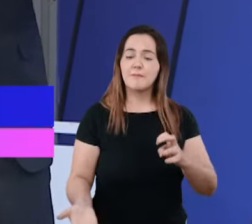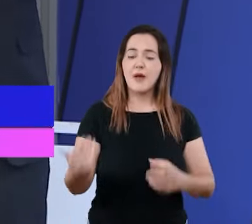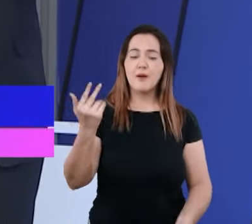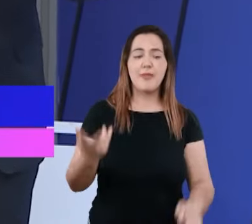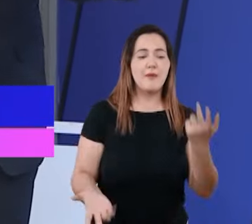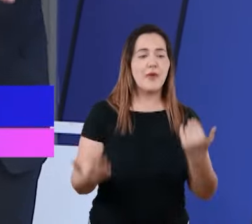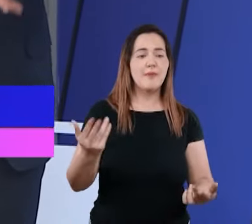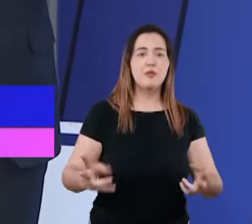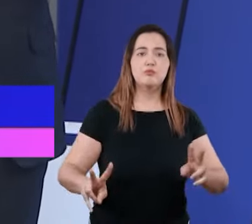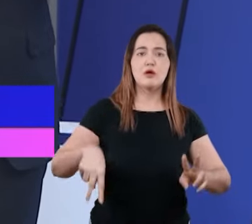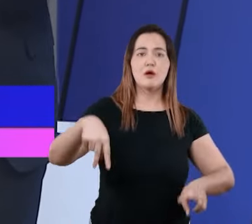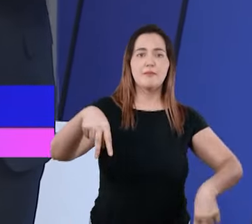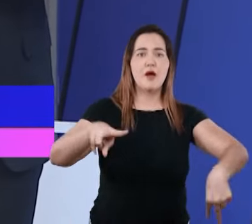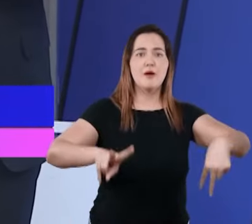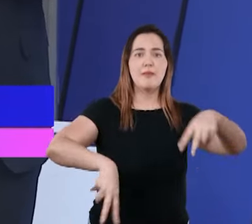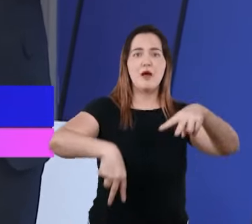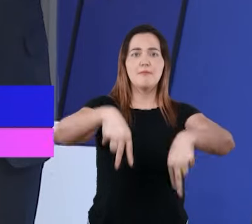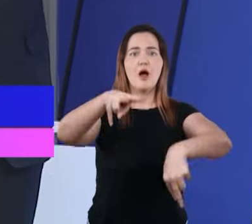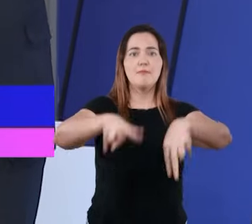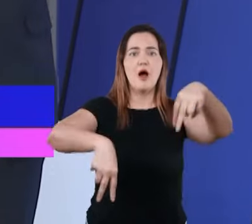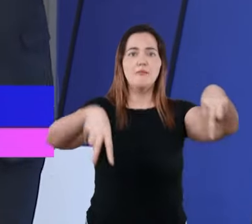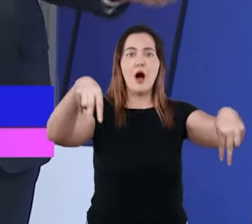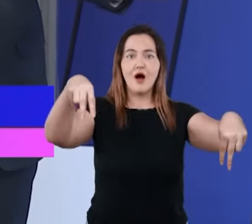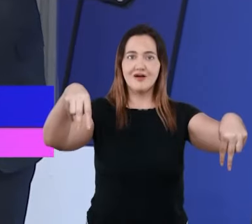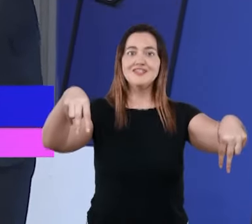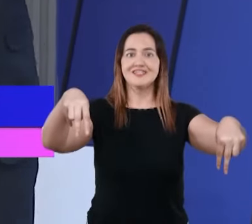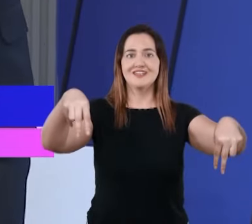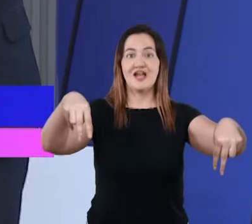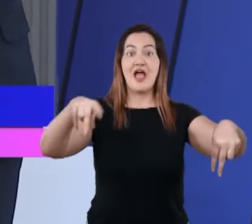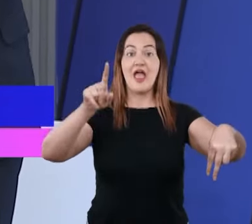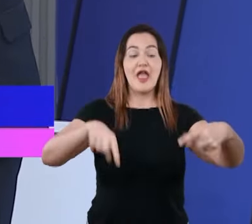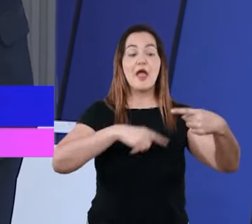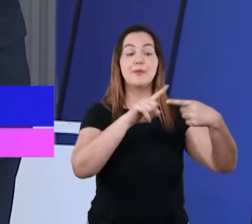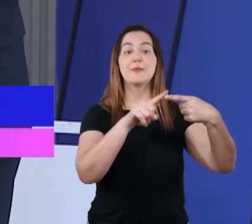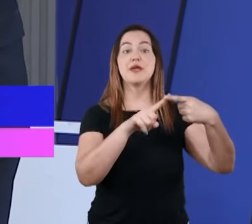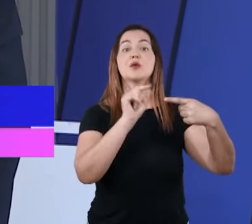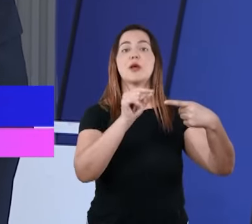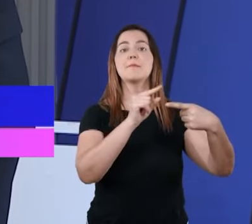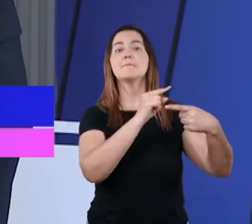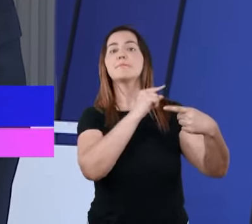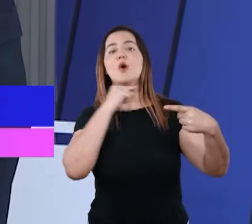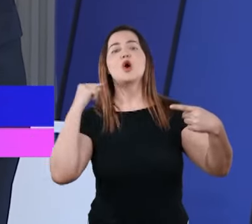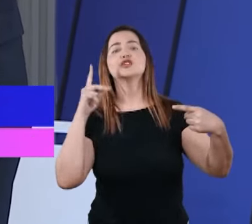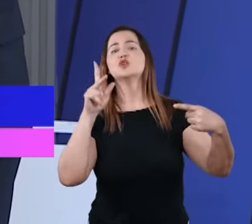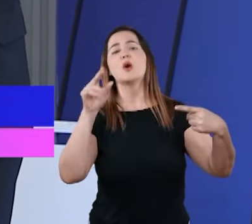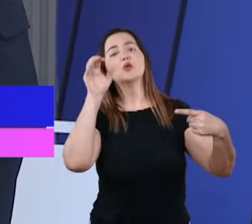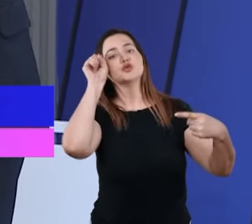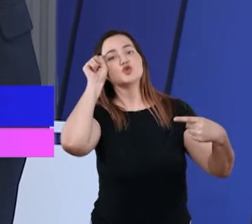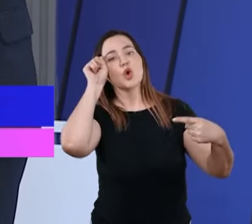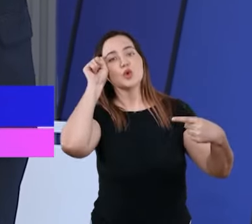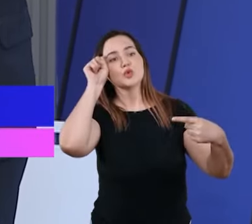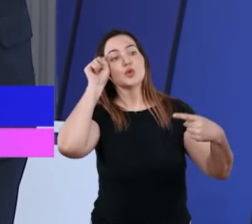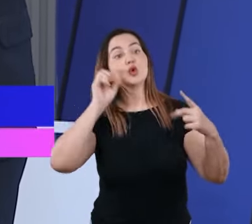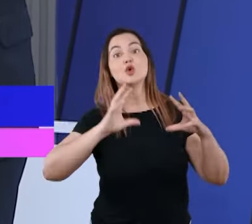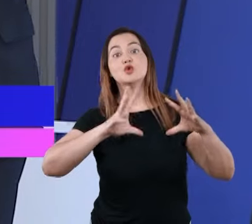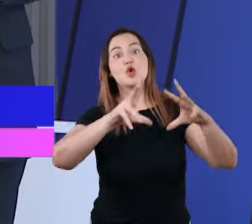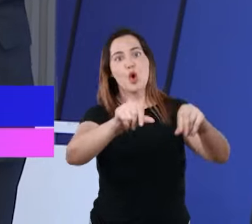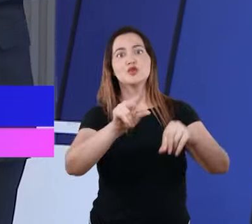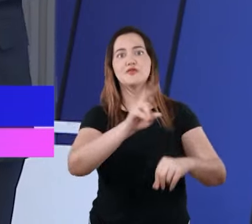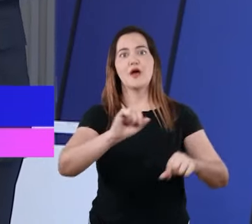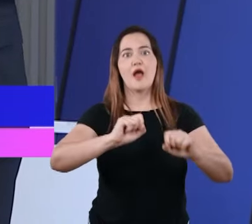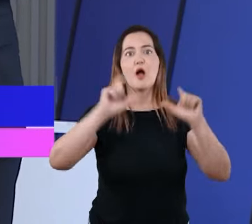mortos ímpios, que não aceitaram Jesus, vão ressuscitar. Então, esta morte é uma morte da qual todos